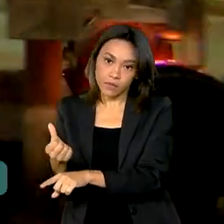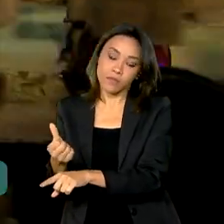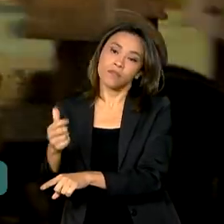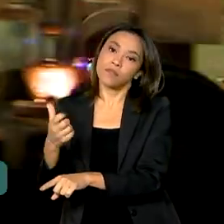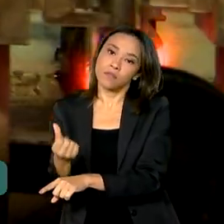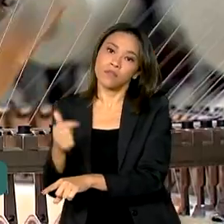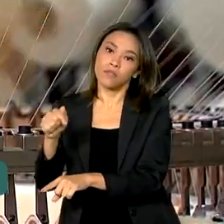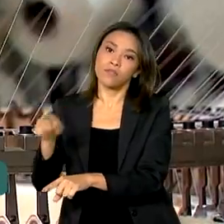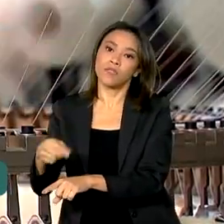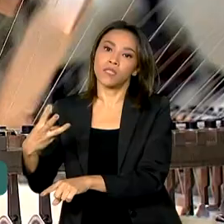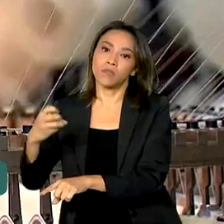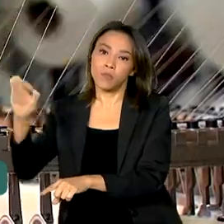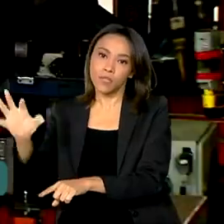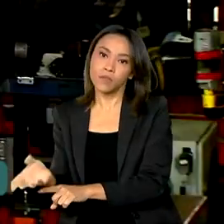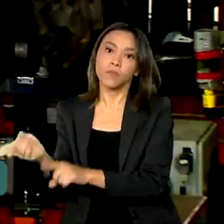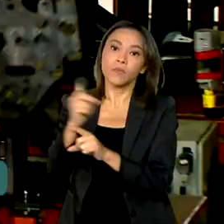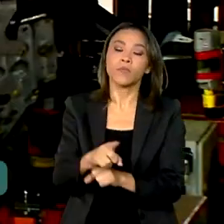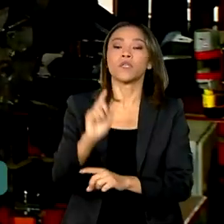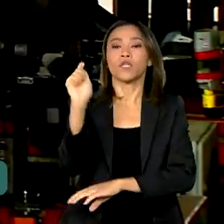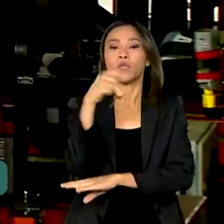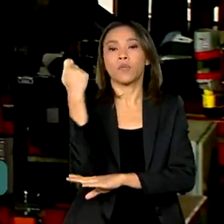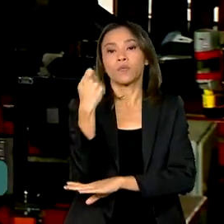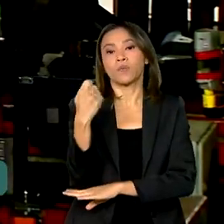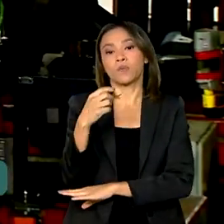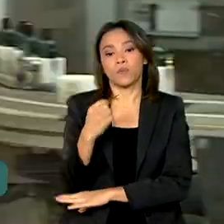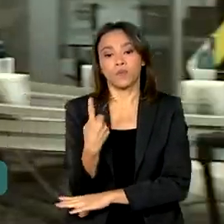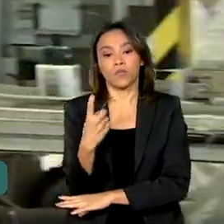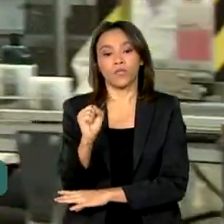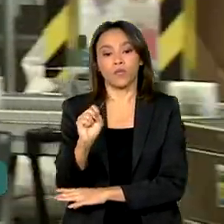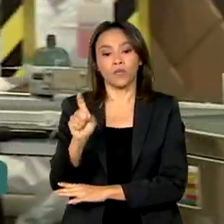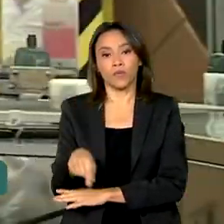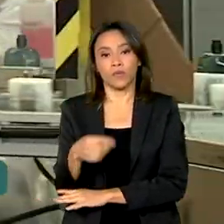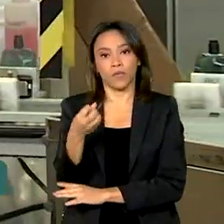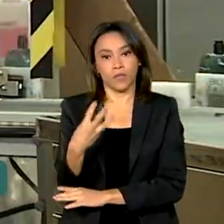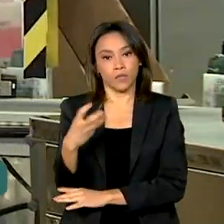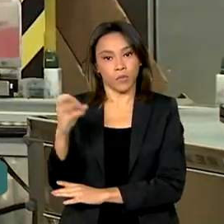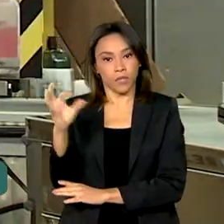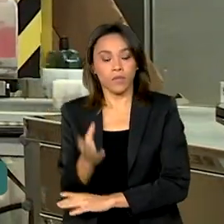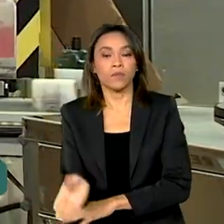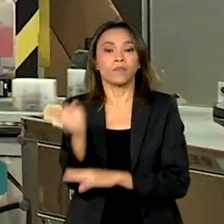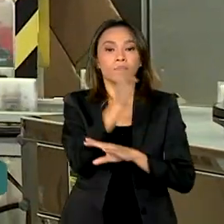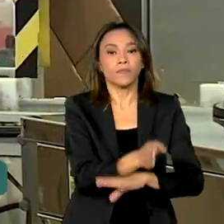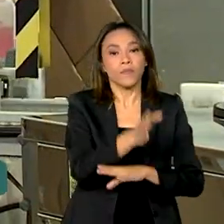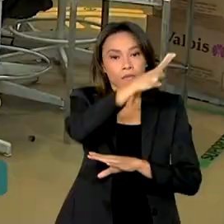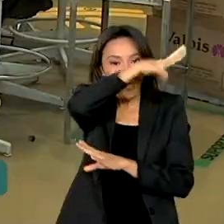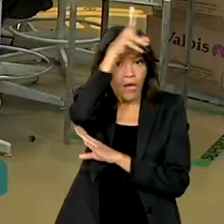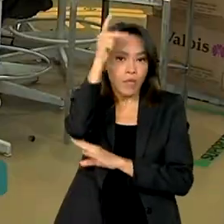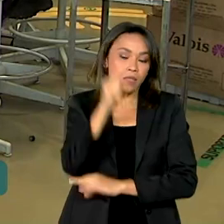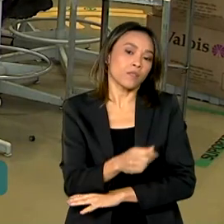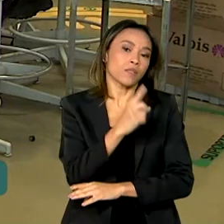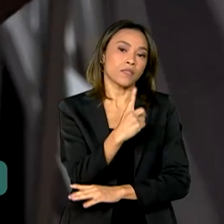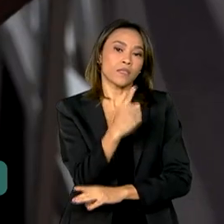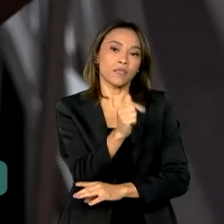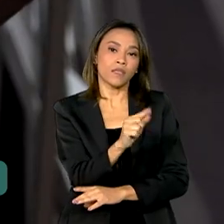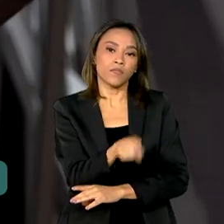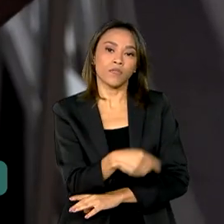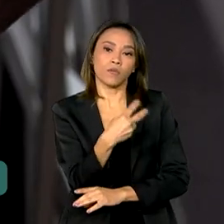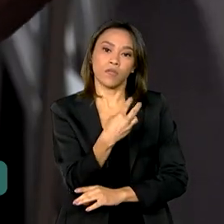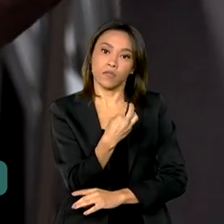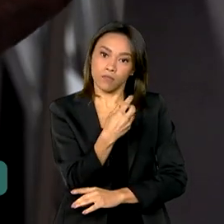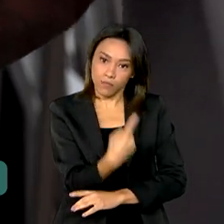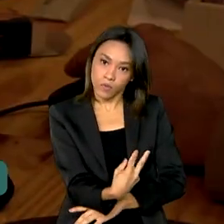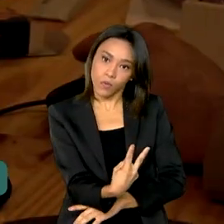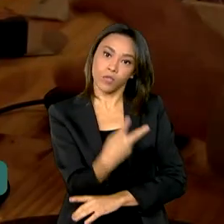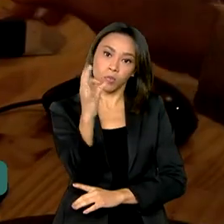com fevereiro do ano passado. O Rio Grande do Sul, 18,3% e Amazonas, 17,2%. O destaque